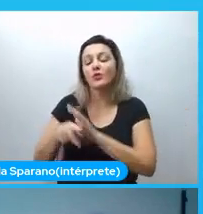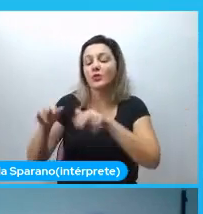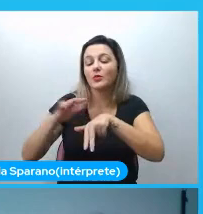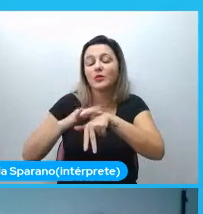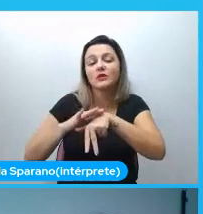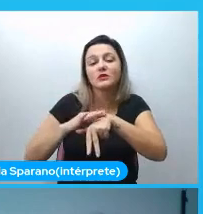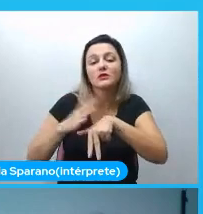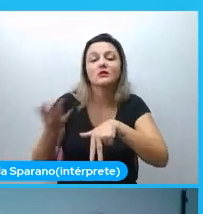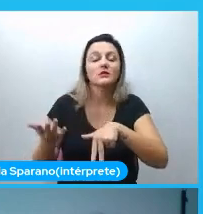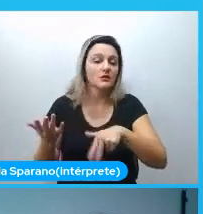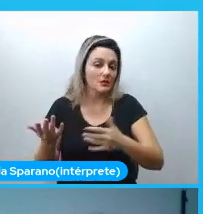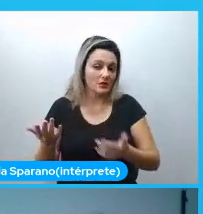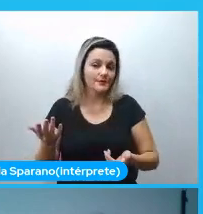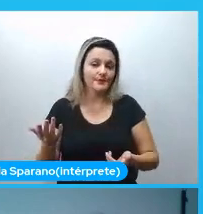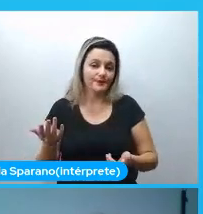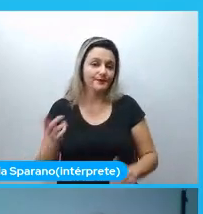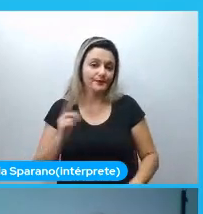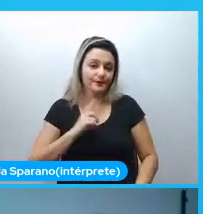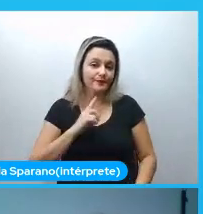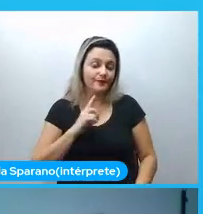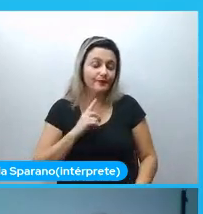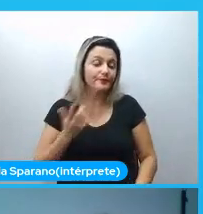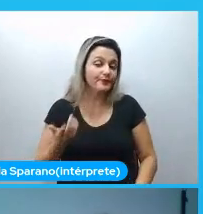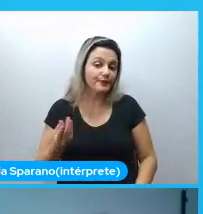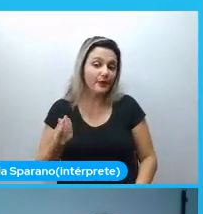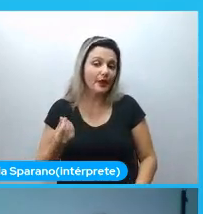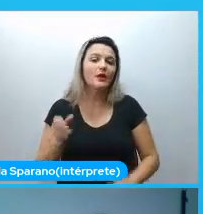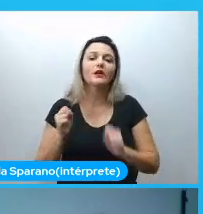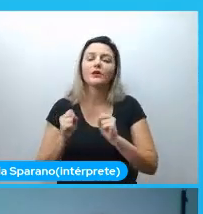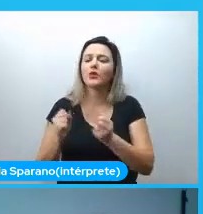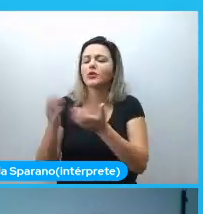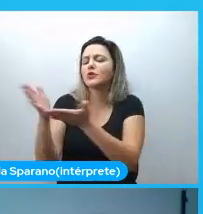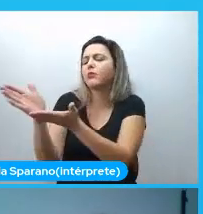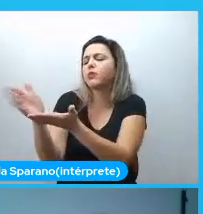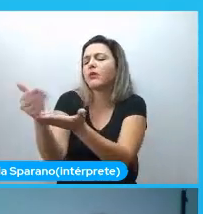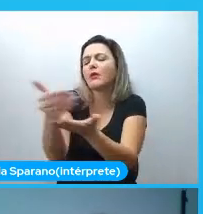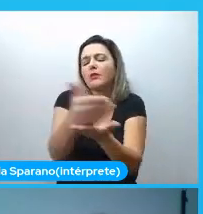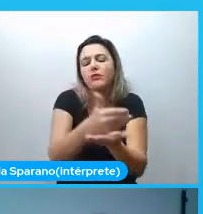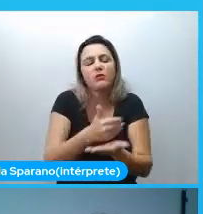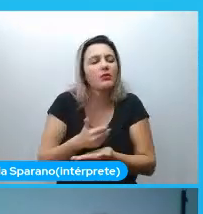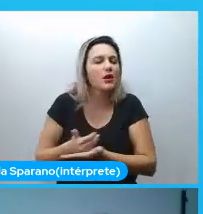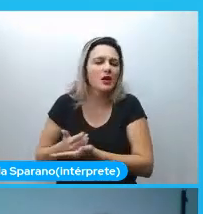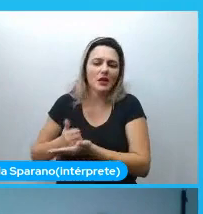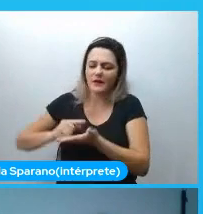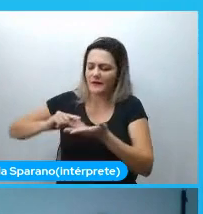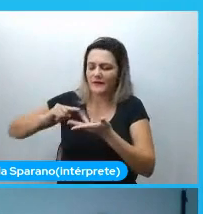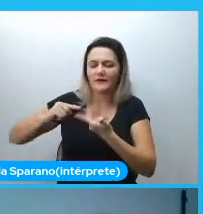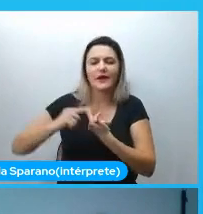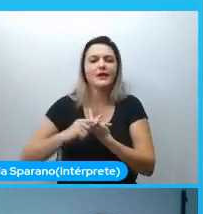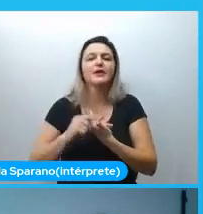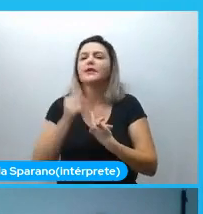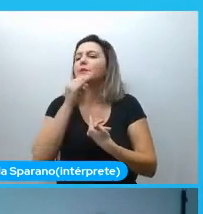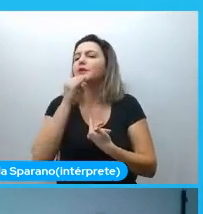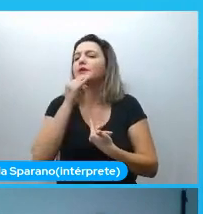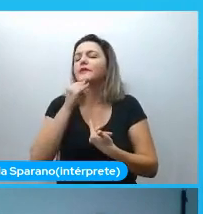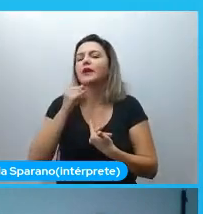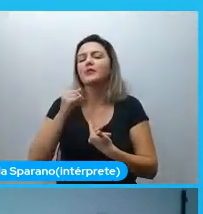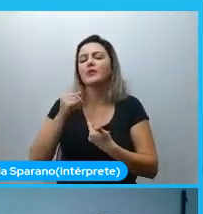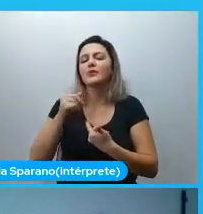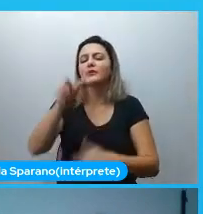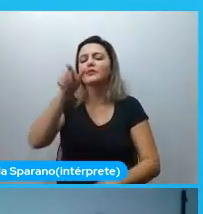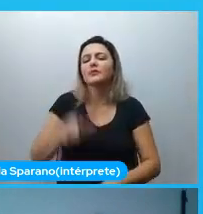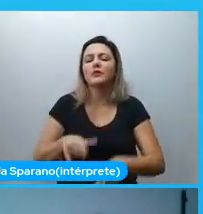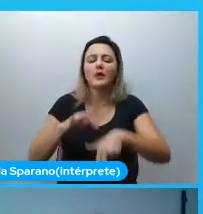que a gente pode coletar de diversas maneiras, por exemplo, o humor do paciente no dia,